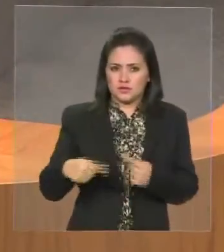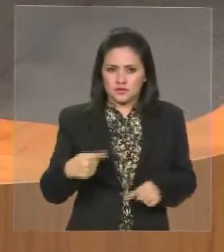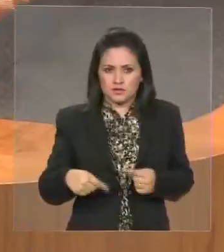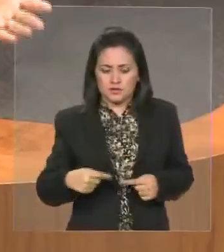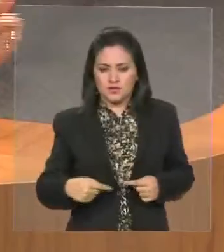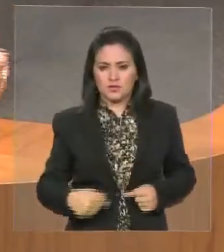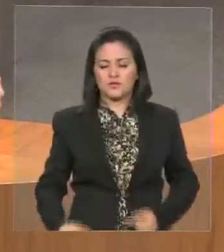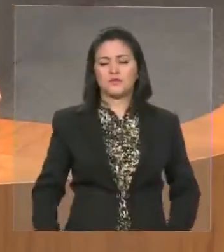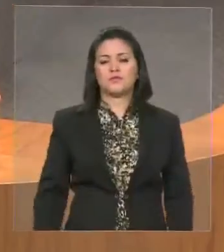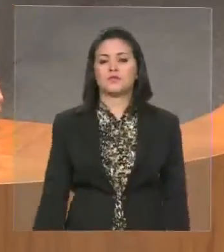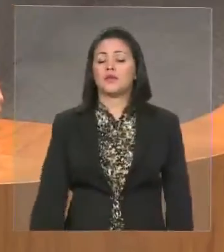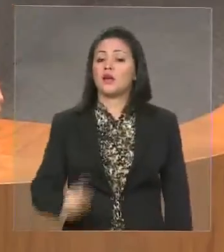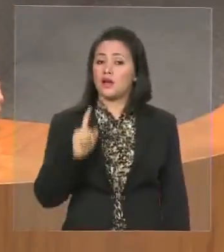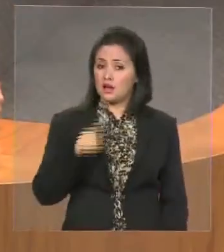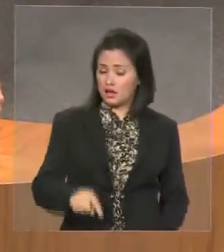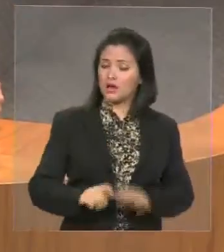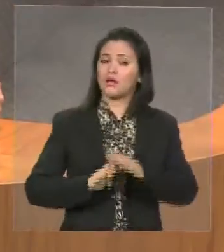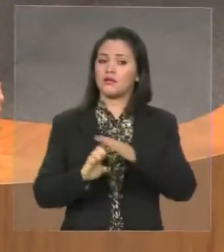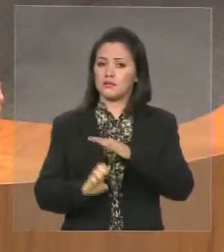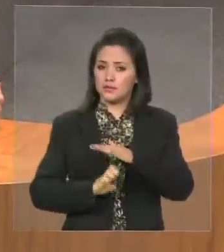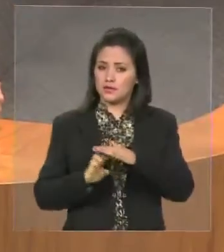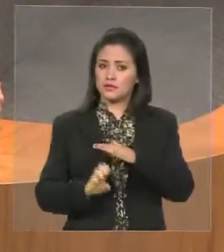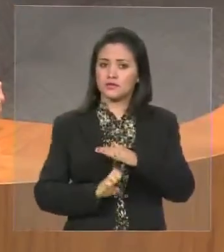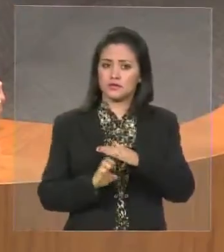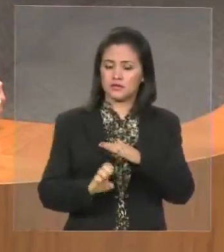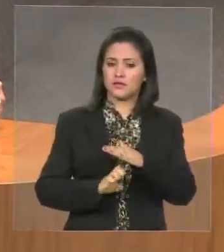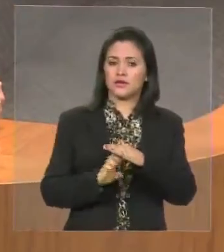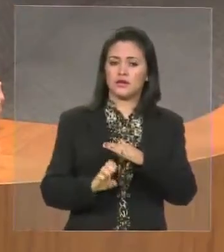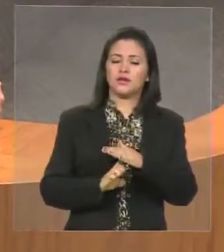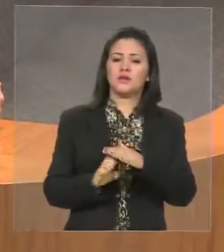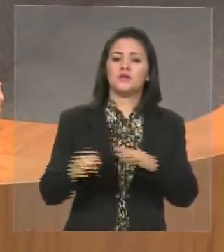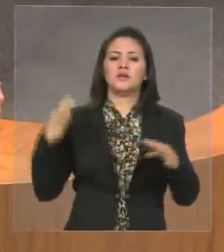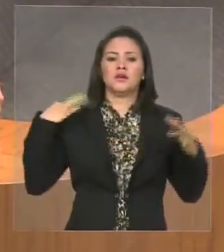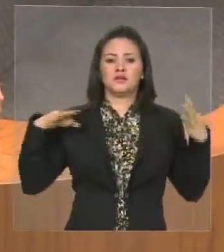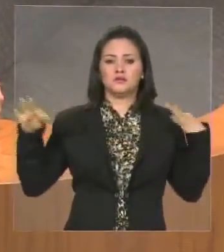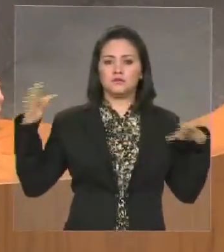é um grande empresário da área do turismo,